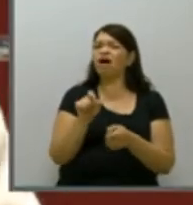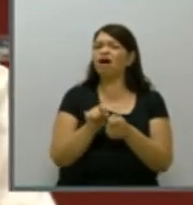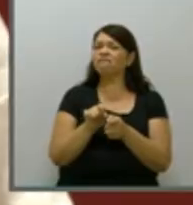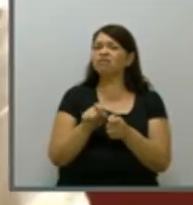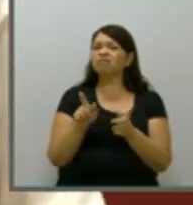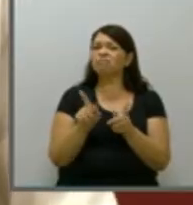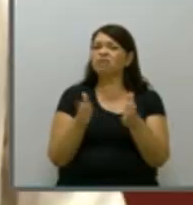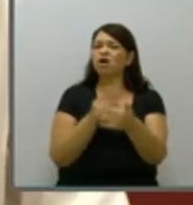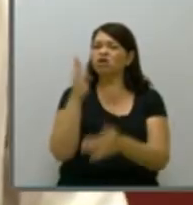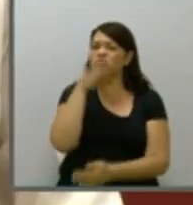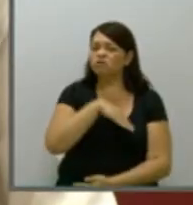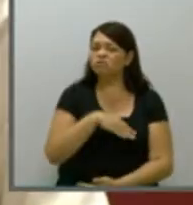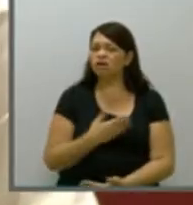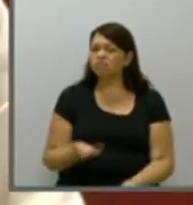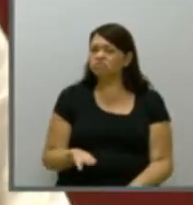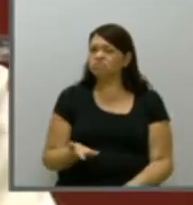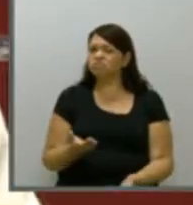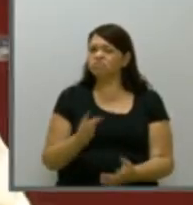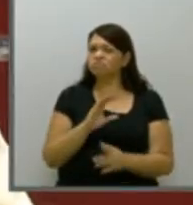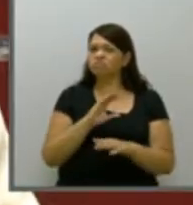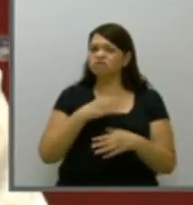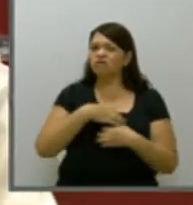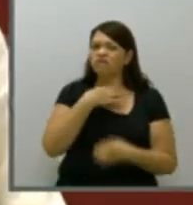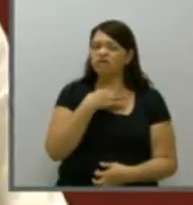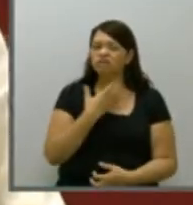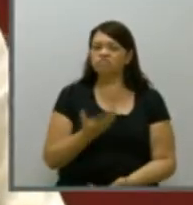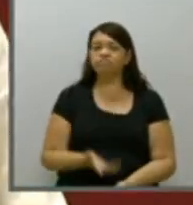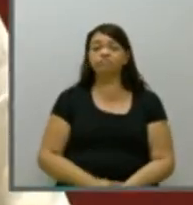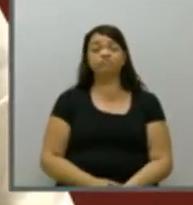Rafael Link, meu colega professor, candidato.